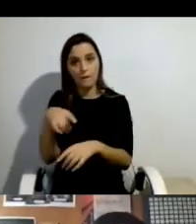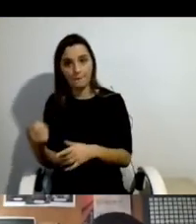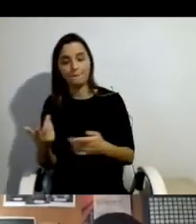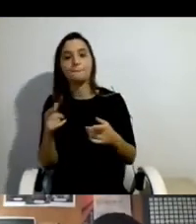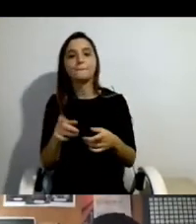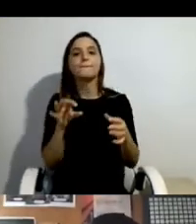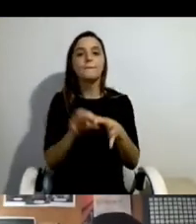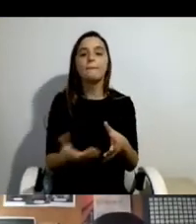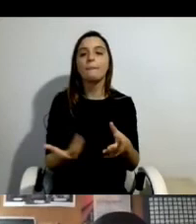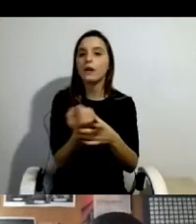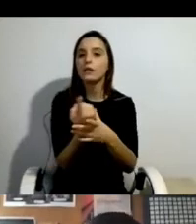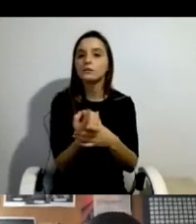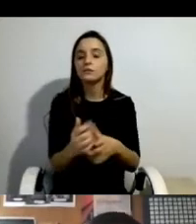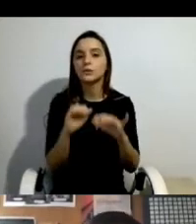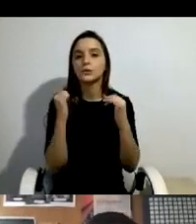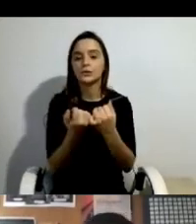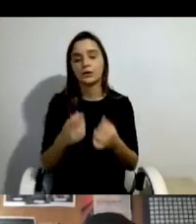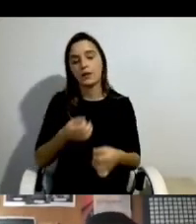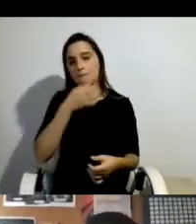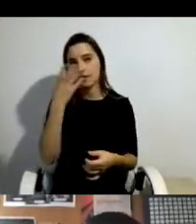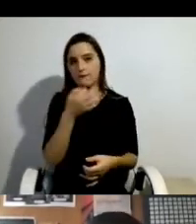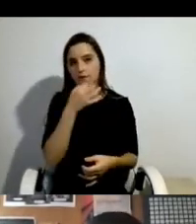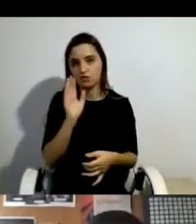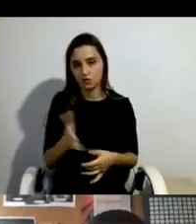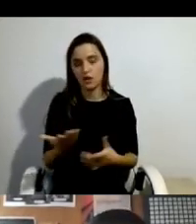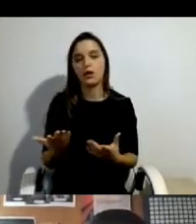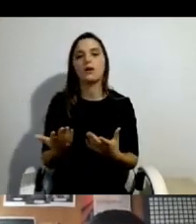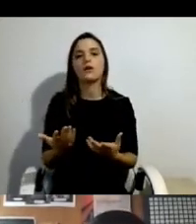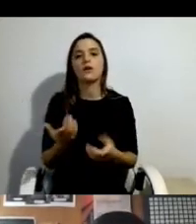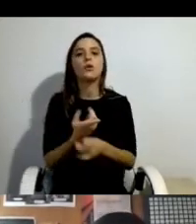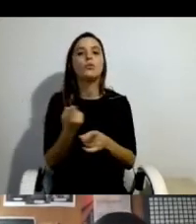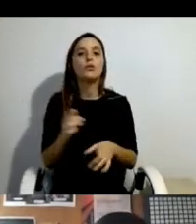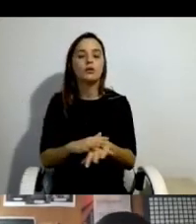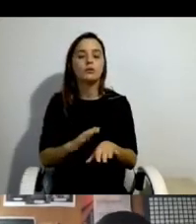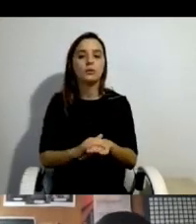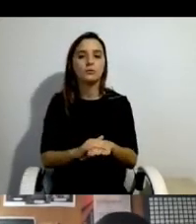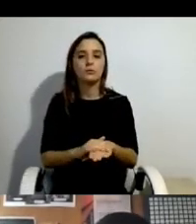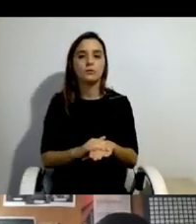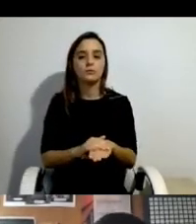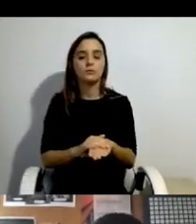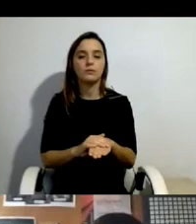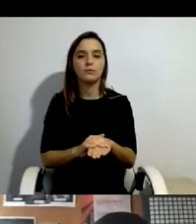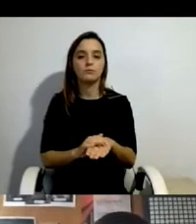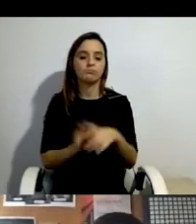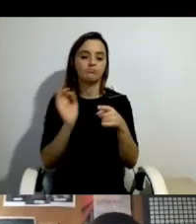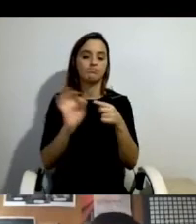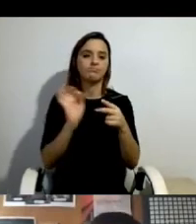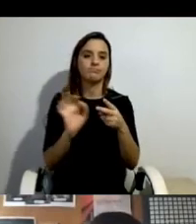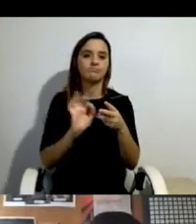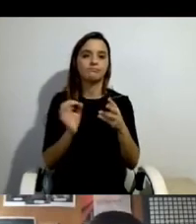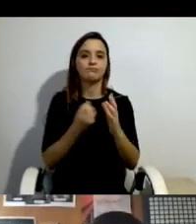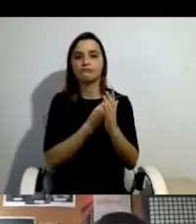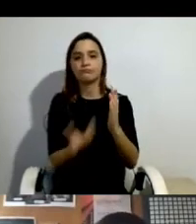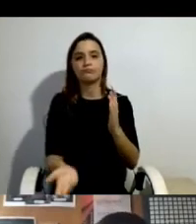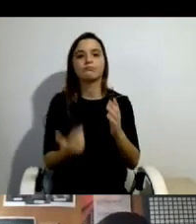isolamento social, já foi falada de manhã, é motivada por múltiplos fatores, a acessibilidade, a